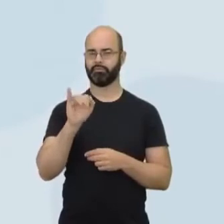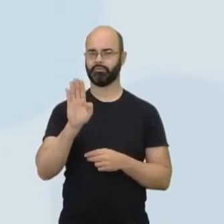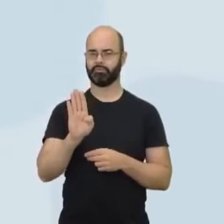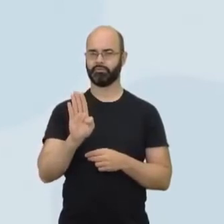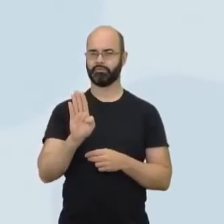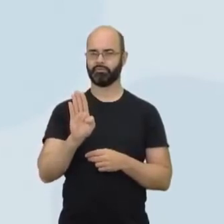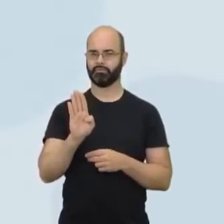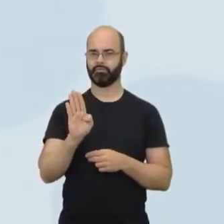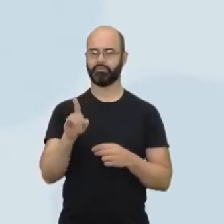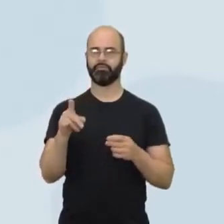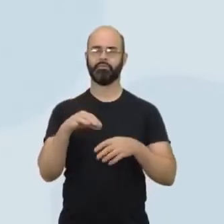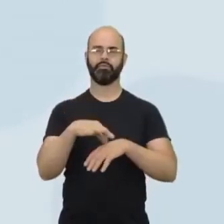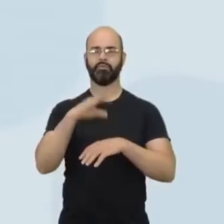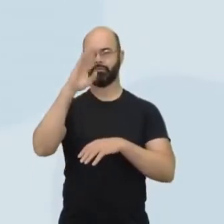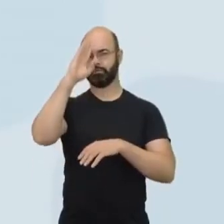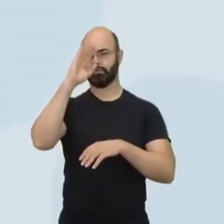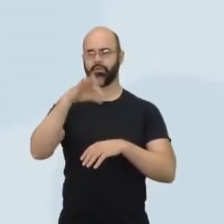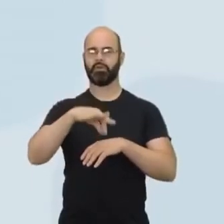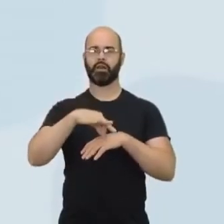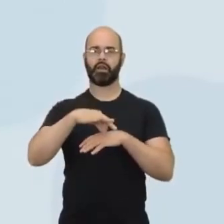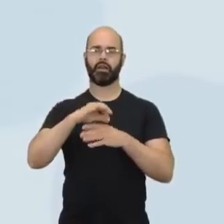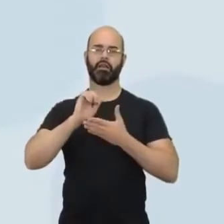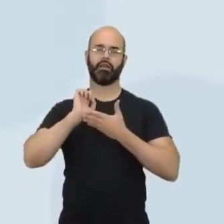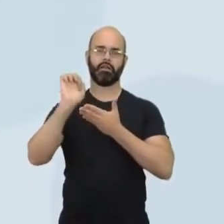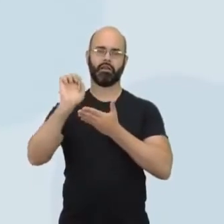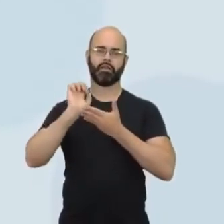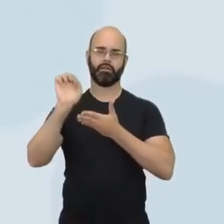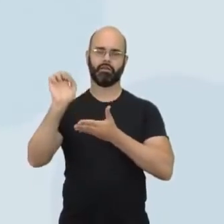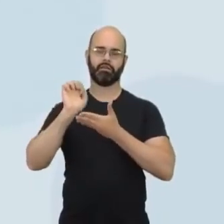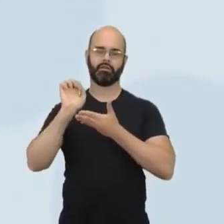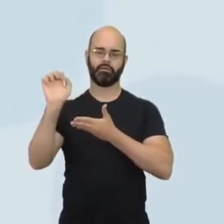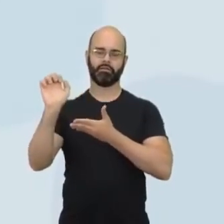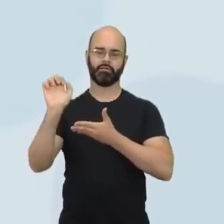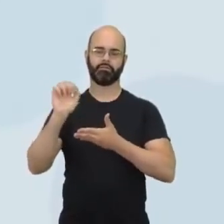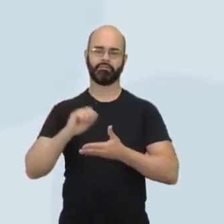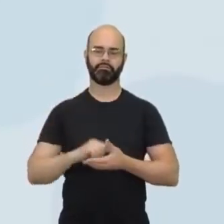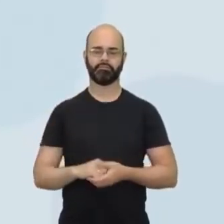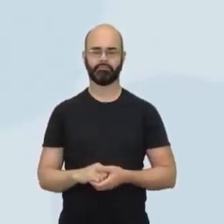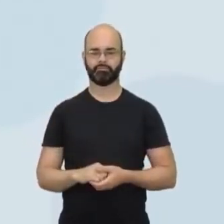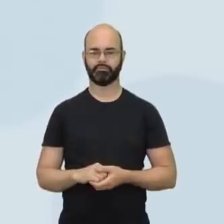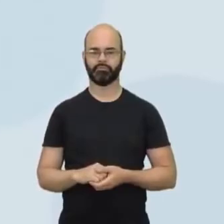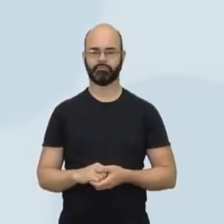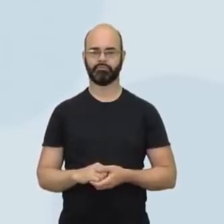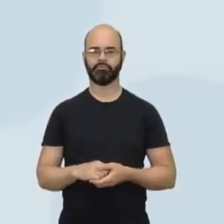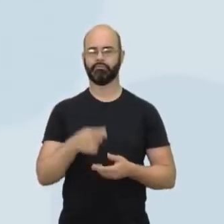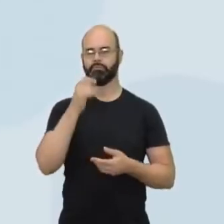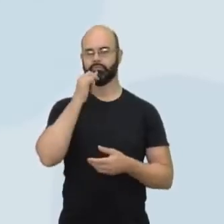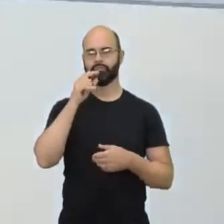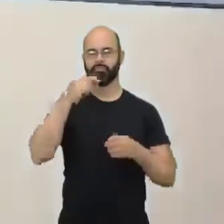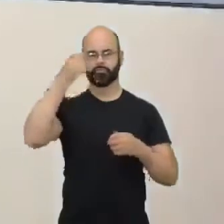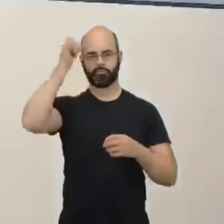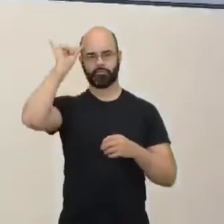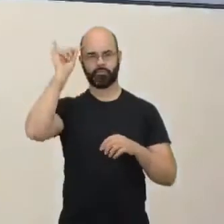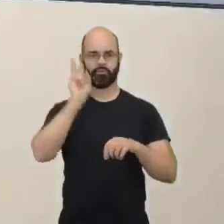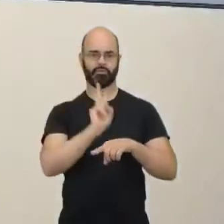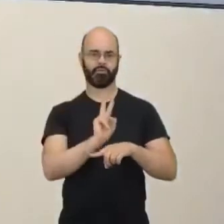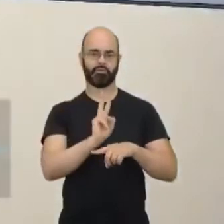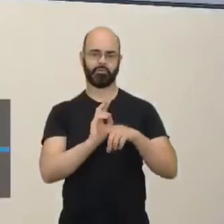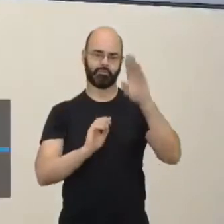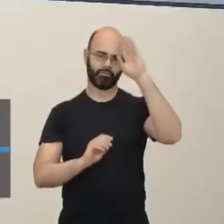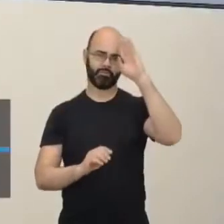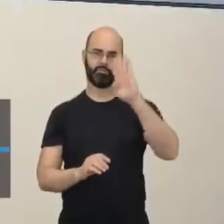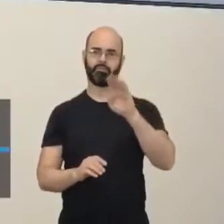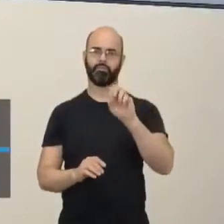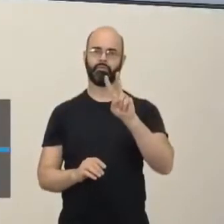na venda de carne, exportação de carne, né? Dos derivados aí da criação de gado, principalmente o gado bovino.